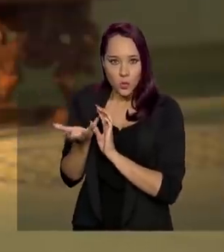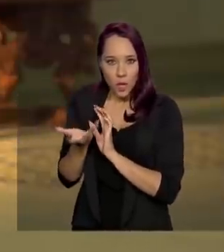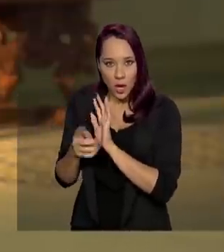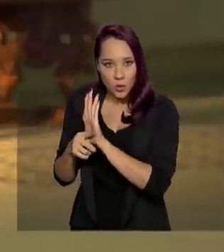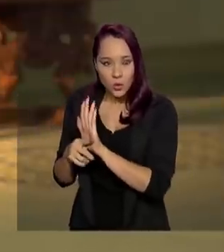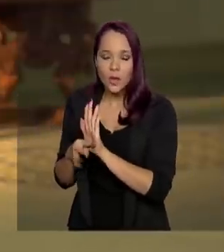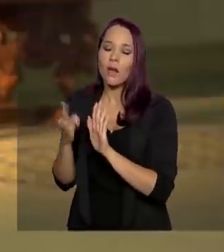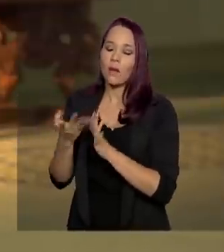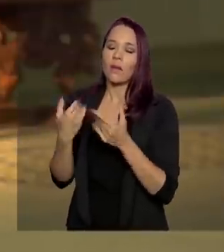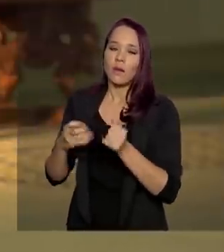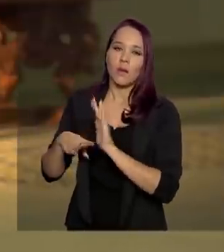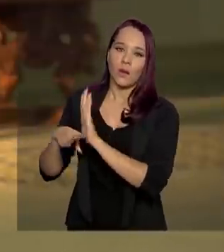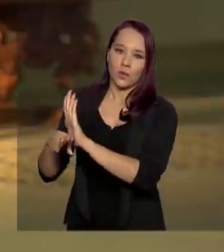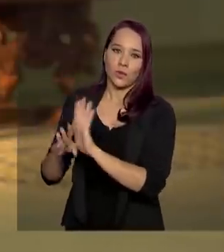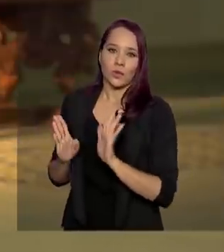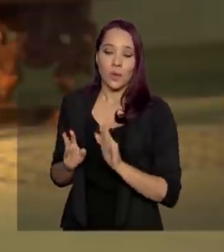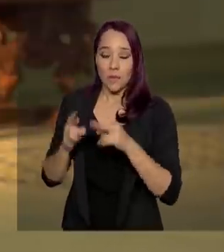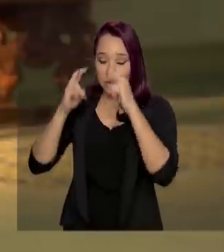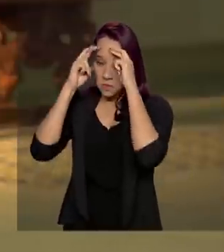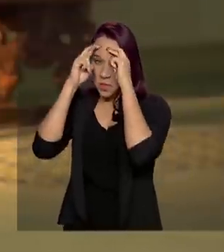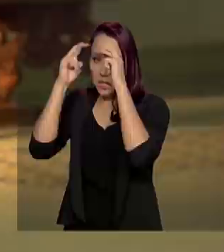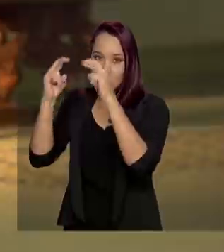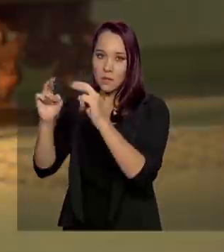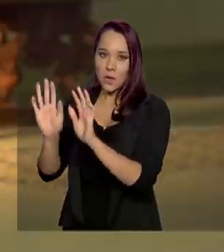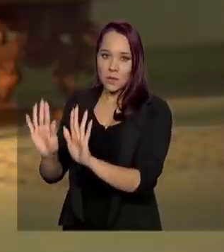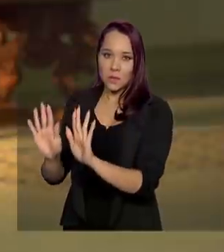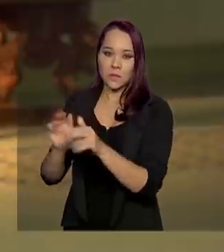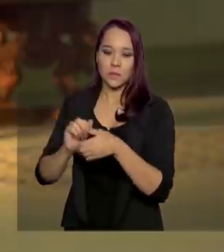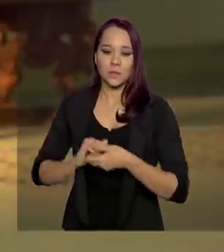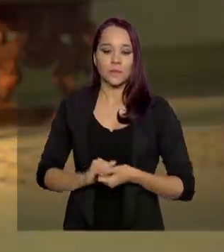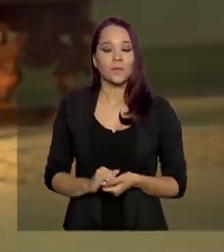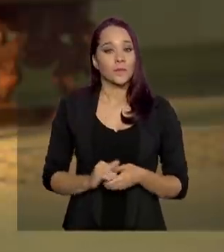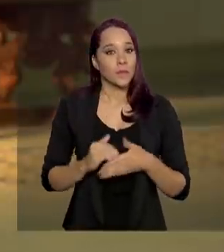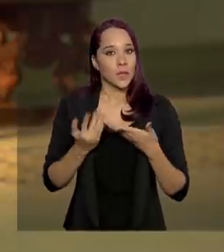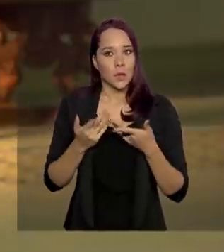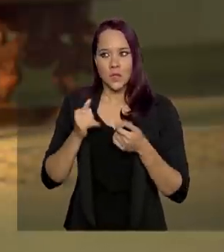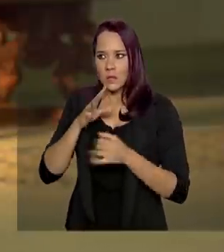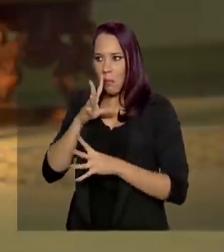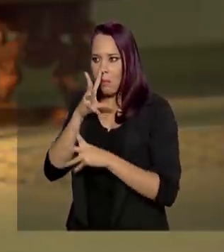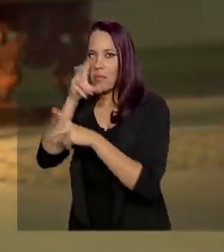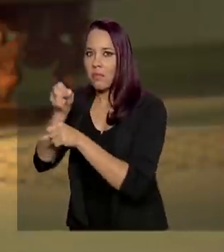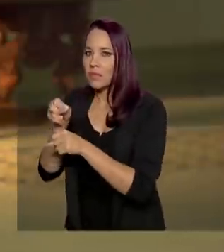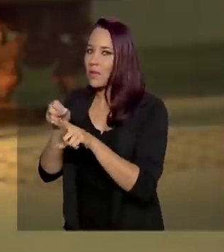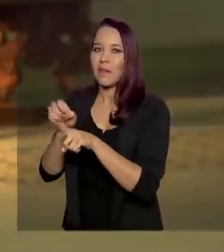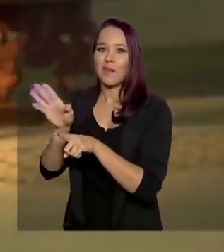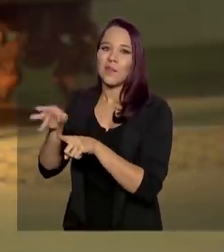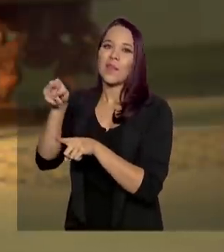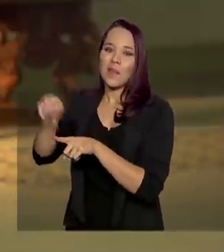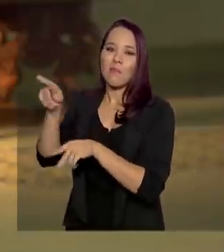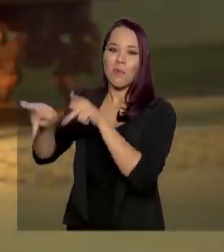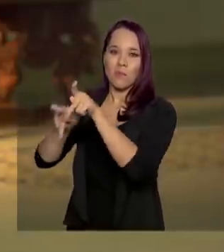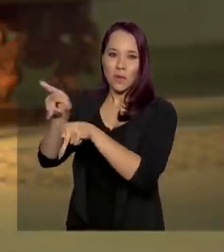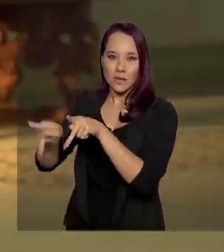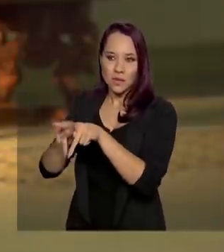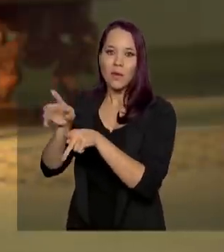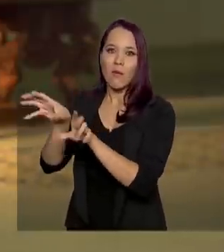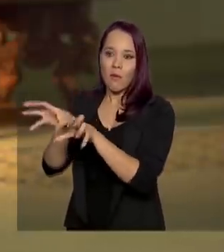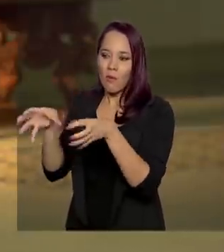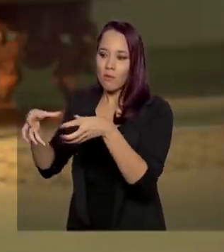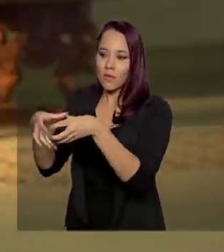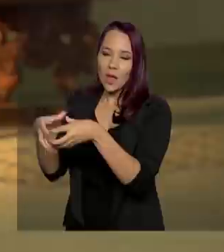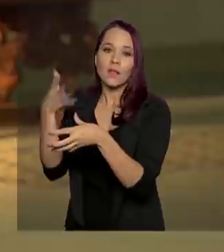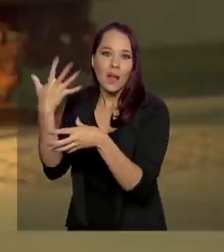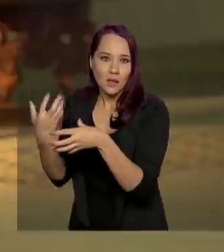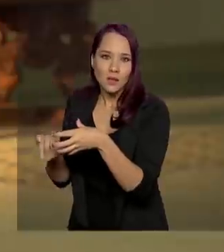Mas hoje há esse total respeito a essa questão dos indígenas isolados. Então, nós não entramos em uma área sem que esse povo, sem que essa comunidade nos